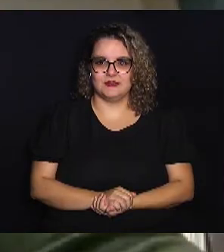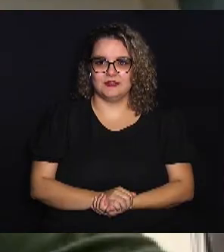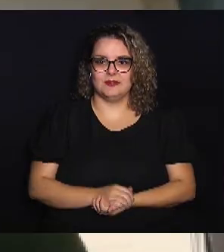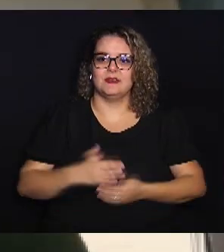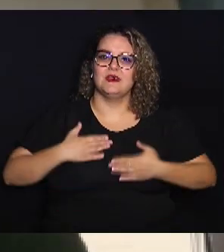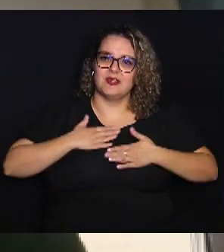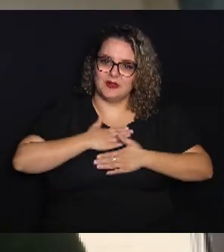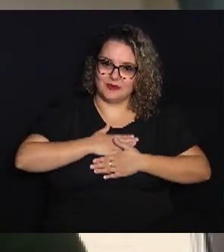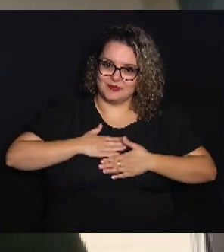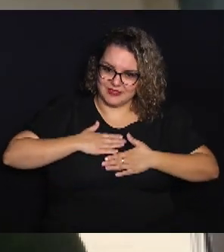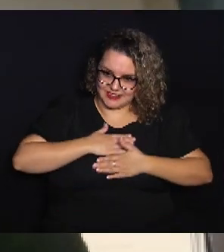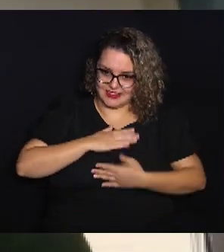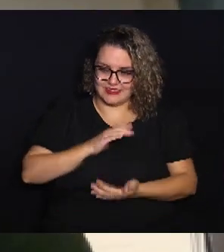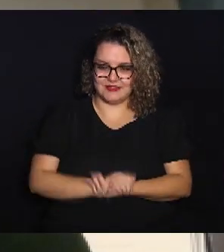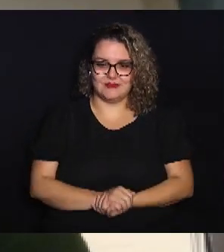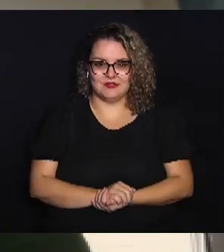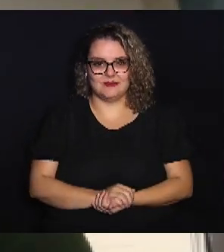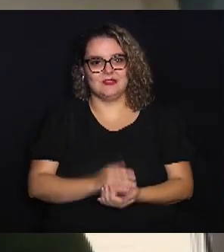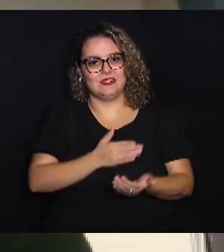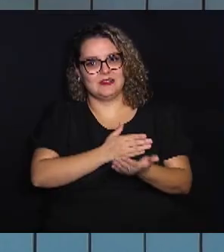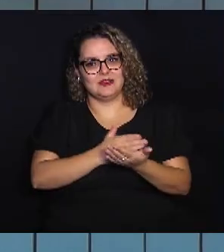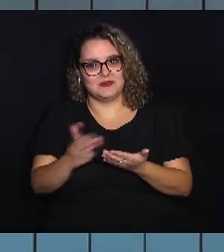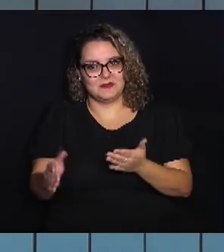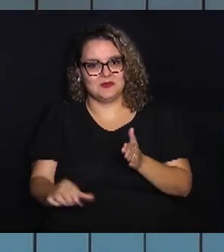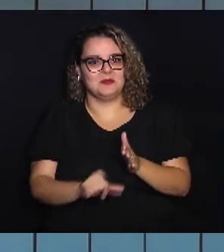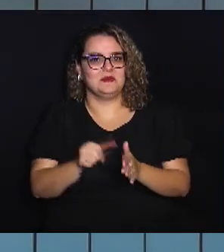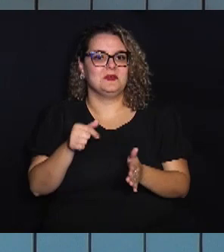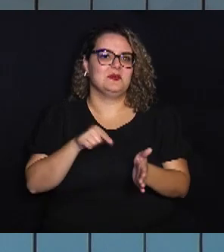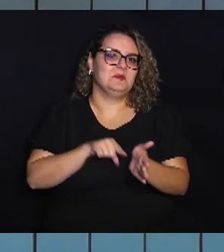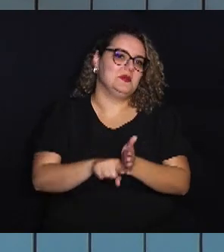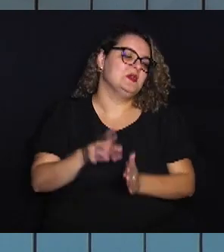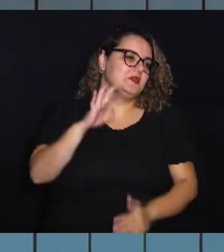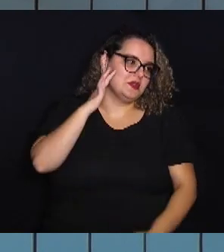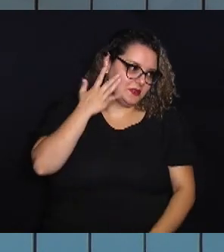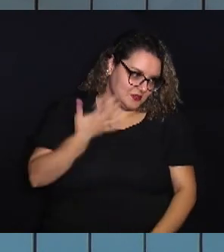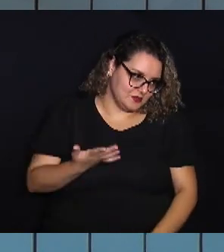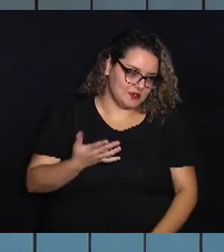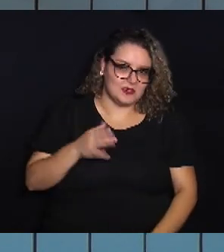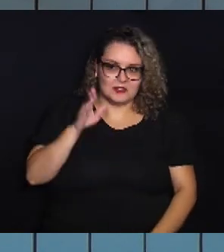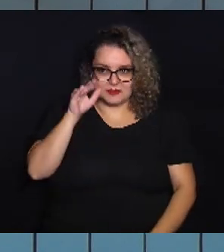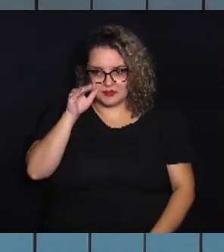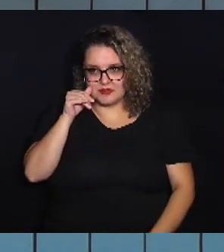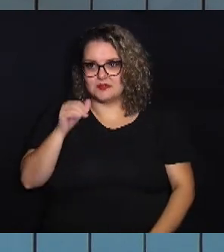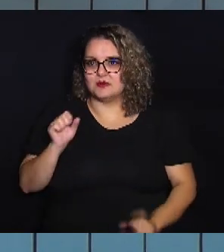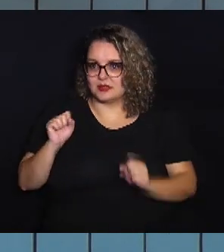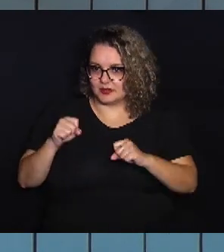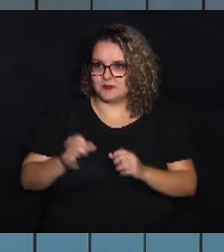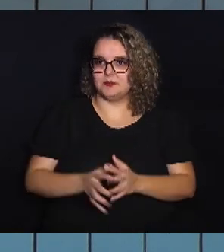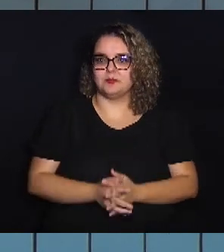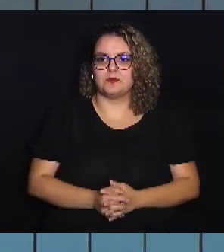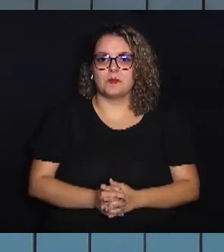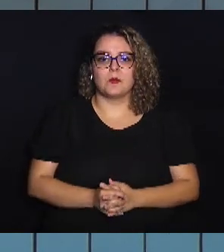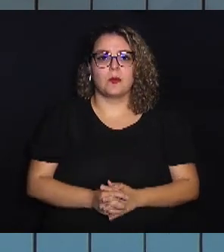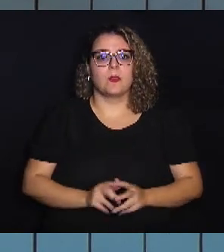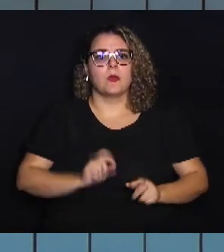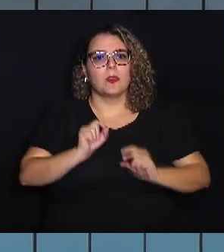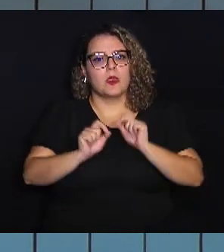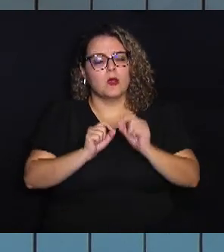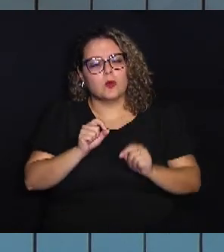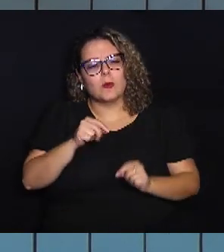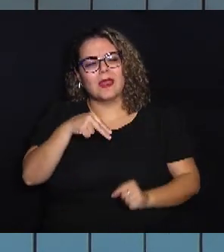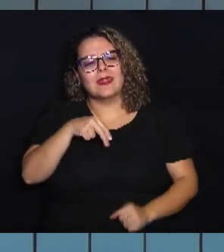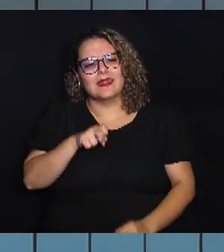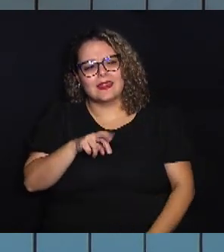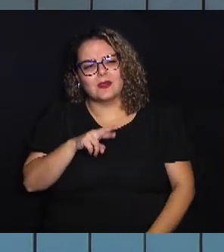É um prazer. Vamos começar com a primeira pergunta aí, que eu acho que é uma curiosidade que todo mundo tem. O que é